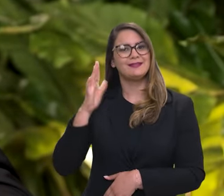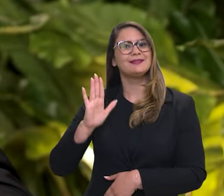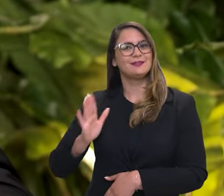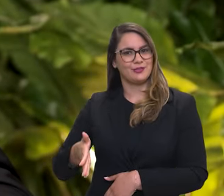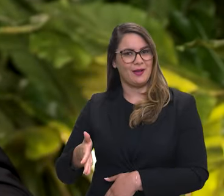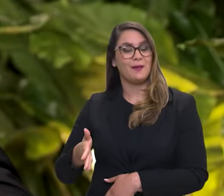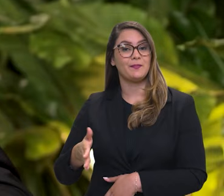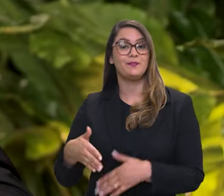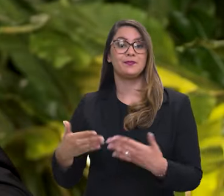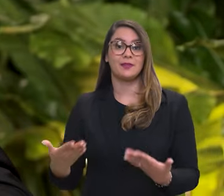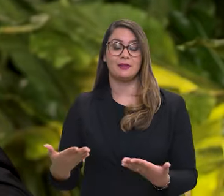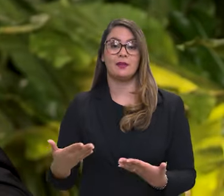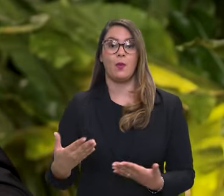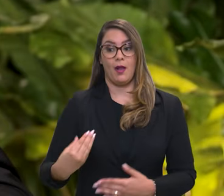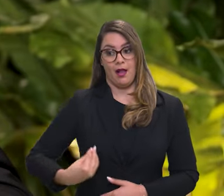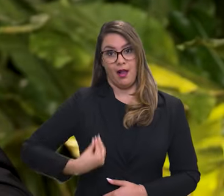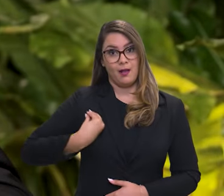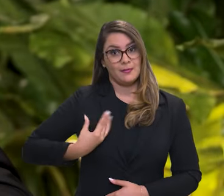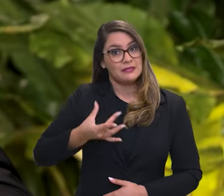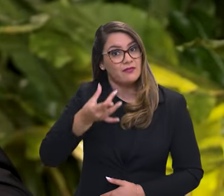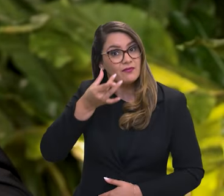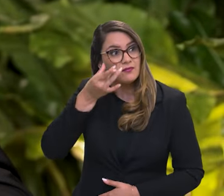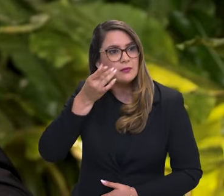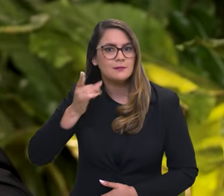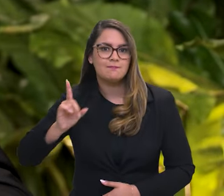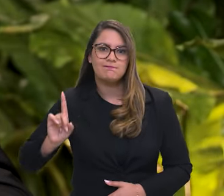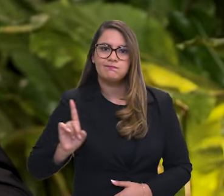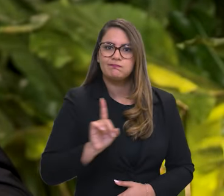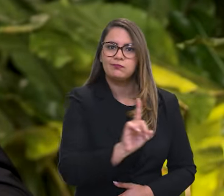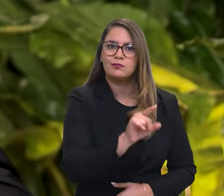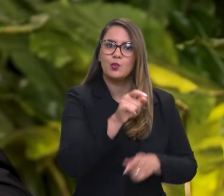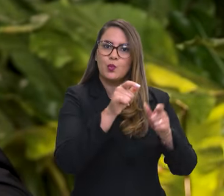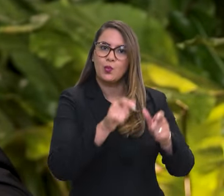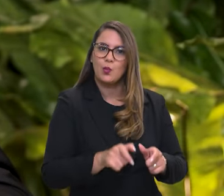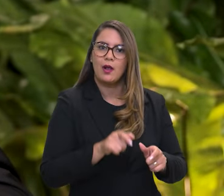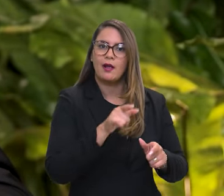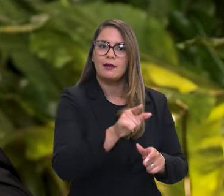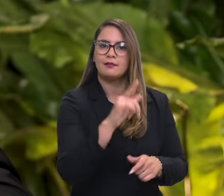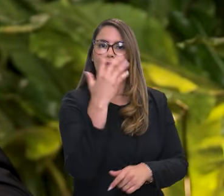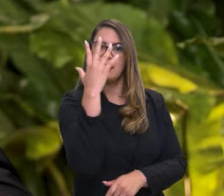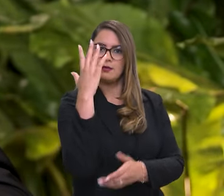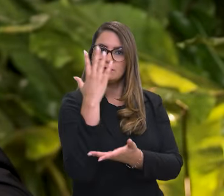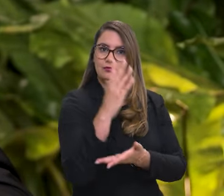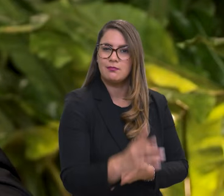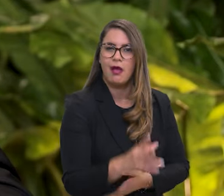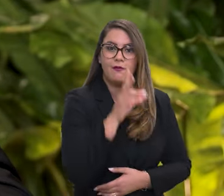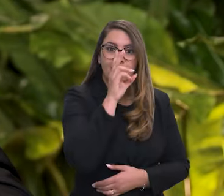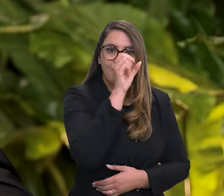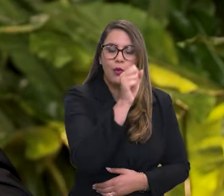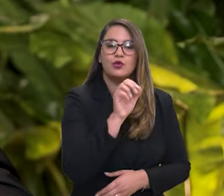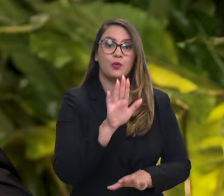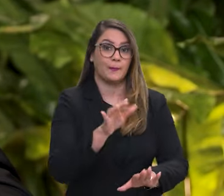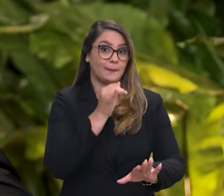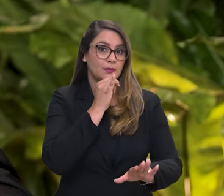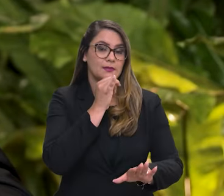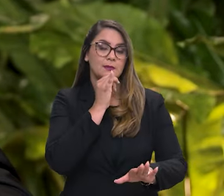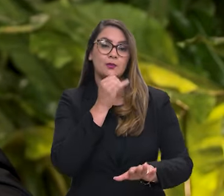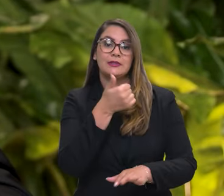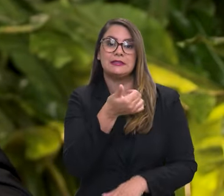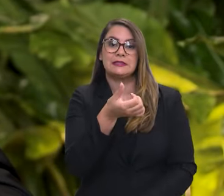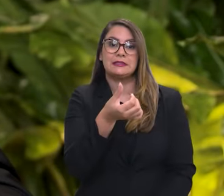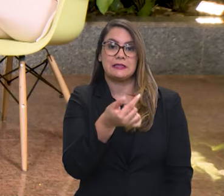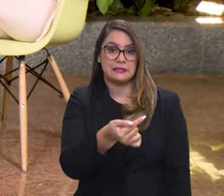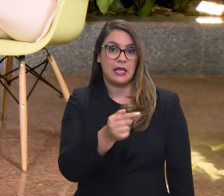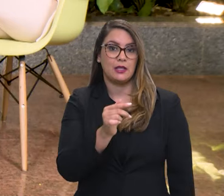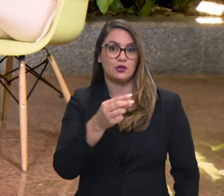física nos lugares com as mais altas taxas de desmatamento. Só para você ter uma ideia, 17 municípios reúnem hoje